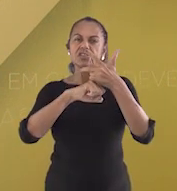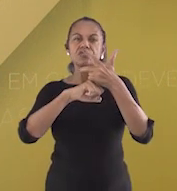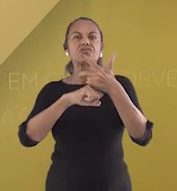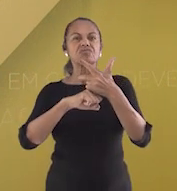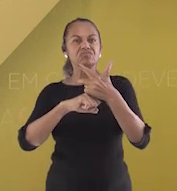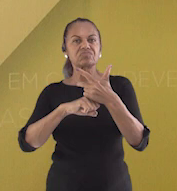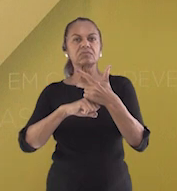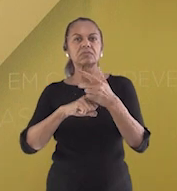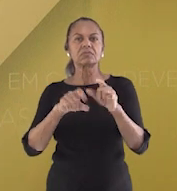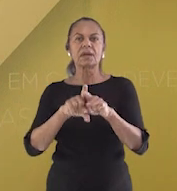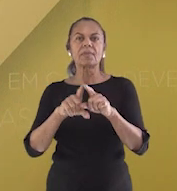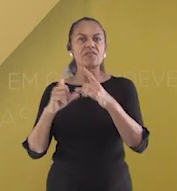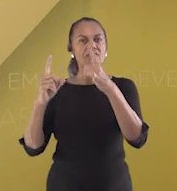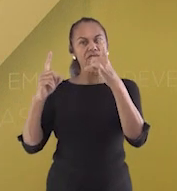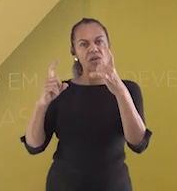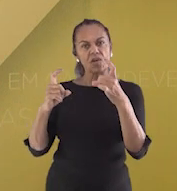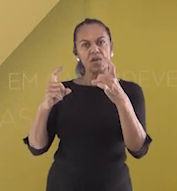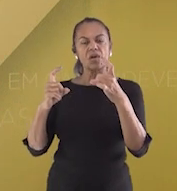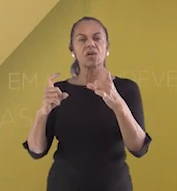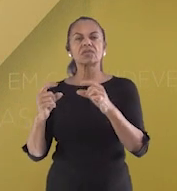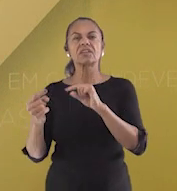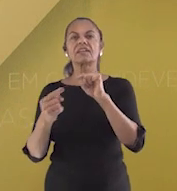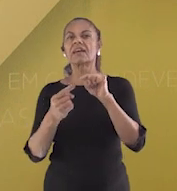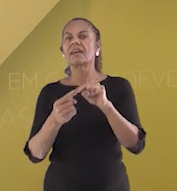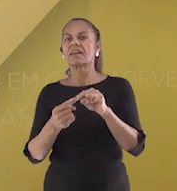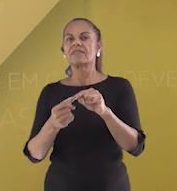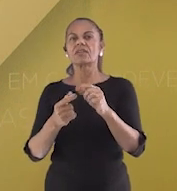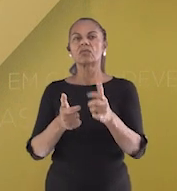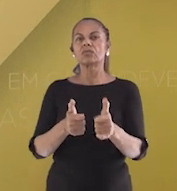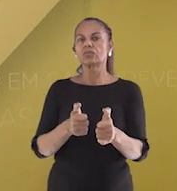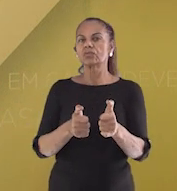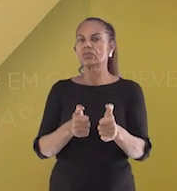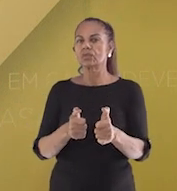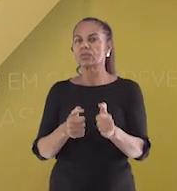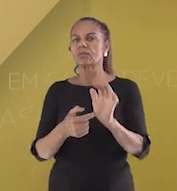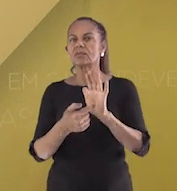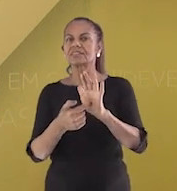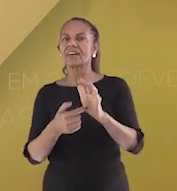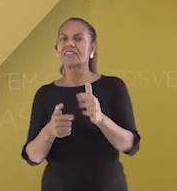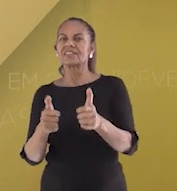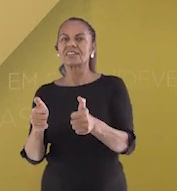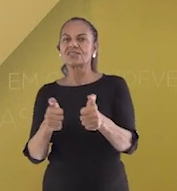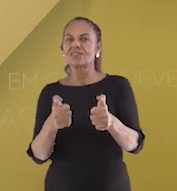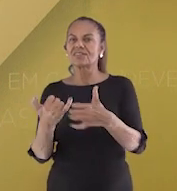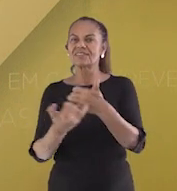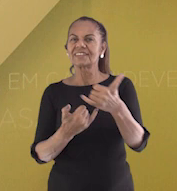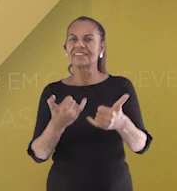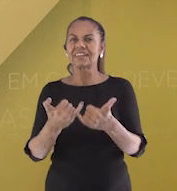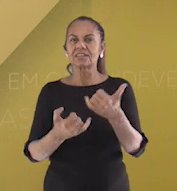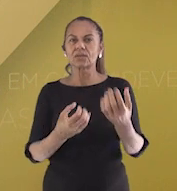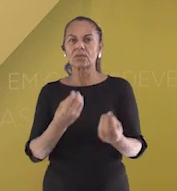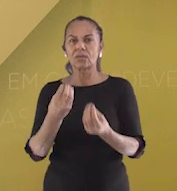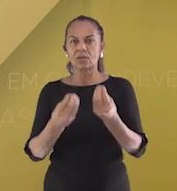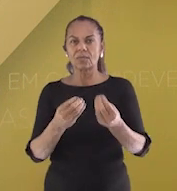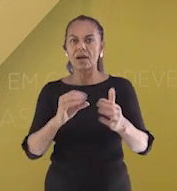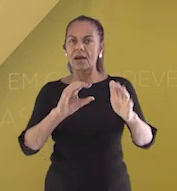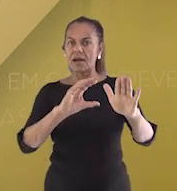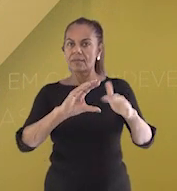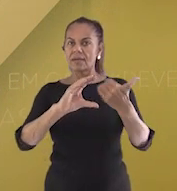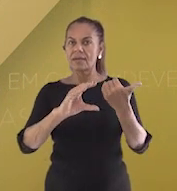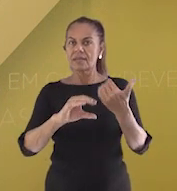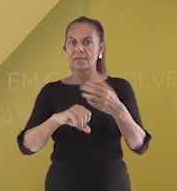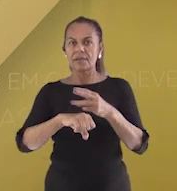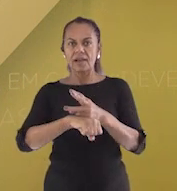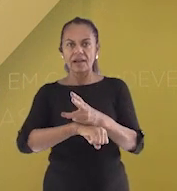foto aqui para o dever em casa na TV. Falando sobre o seu jogo ou mesmo jogando. O que acha? Você vai enviar para a